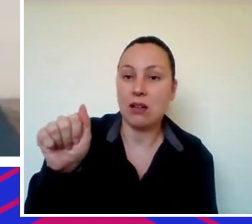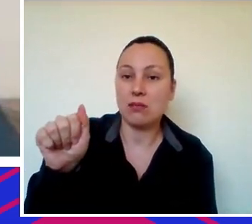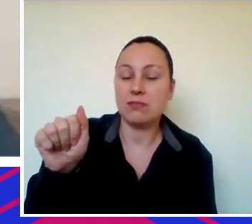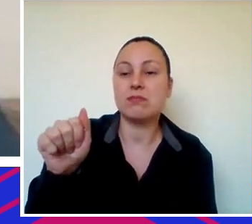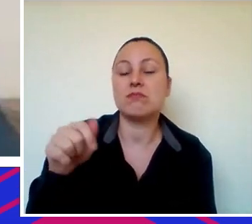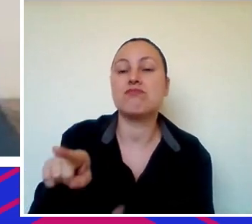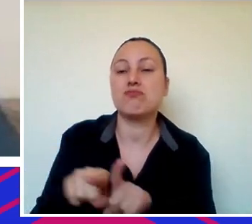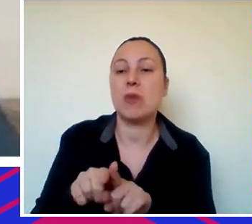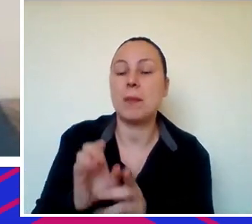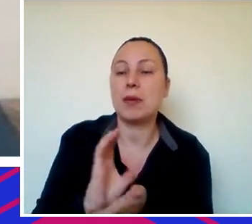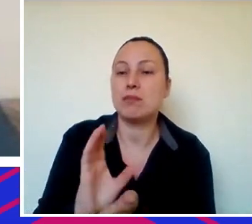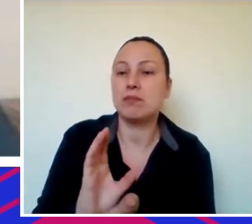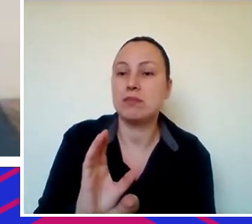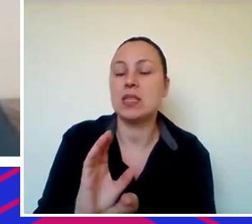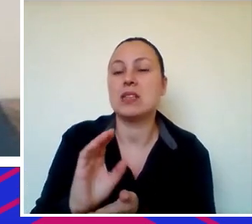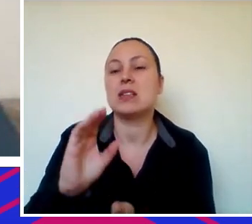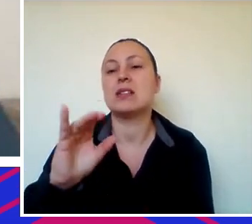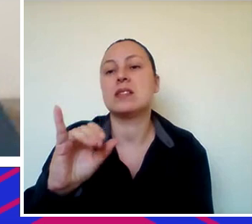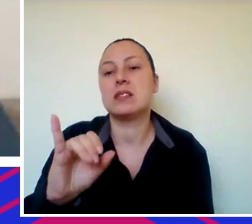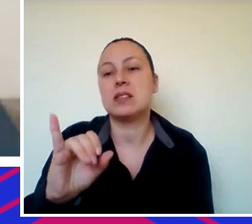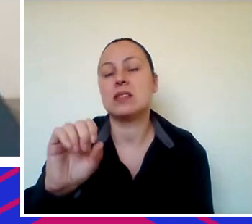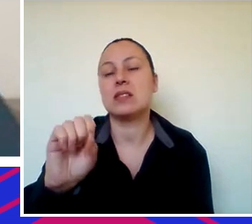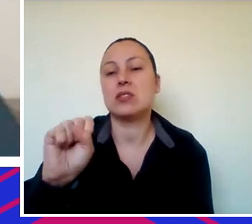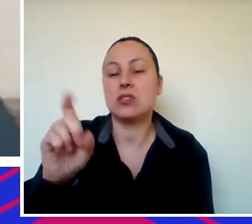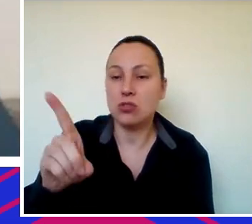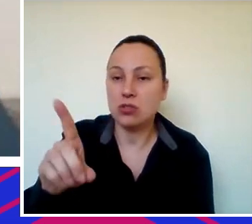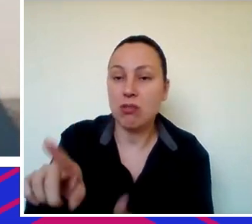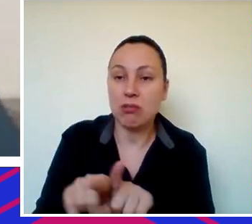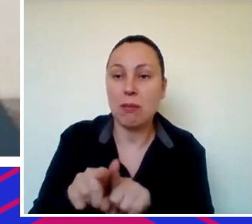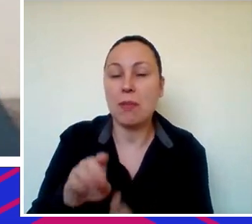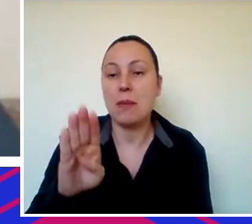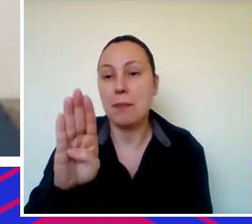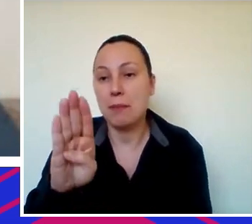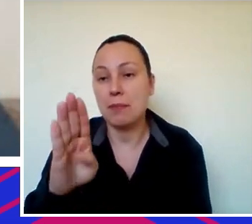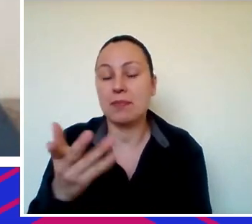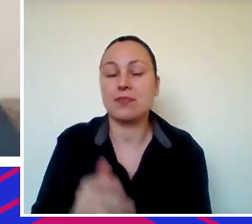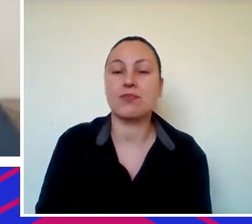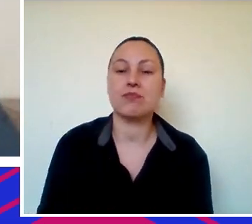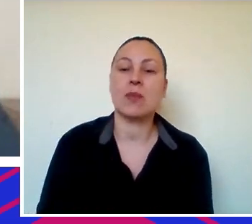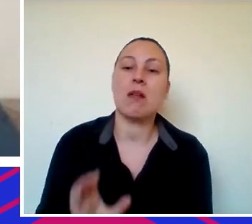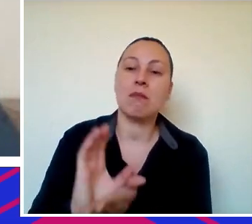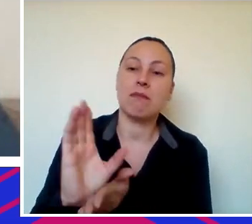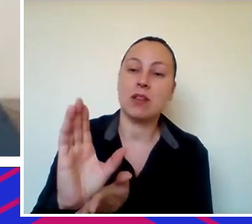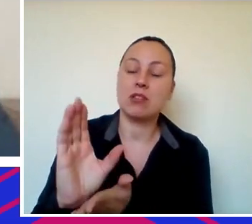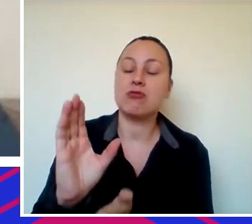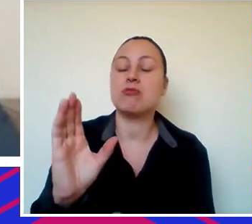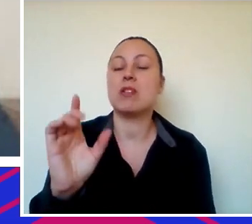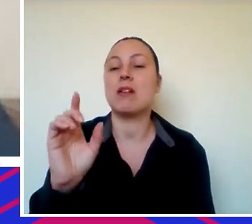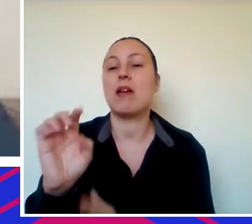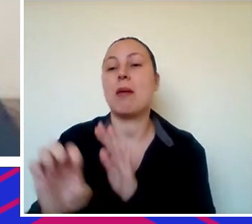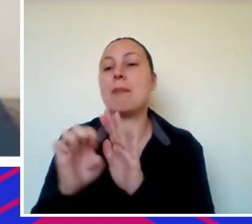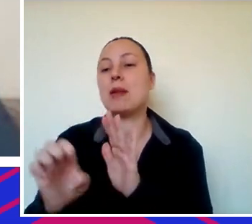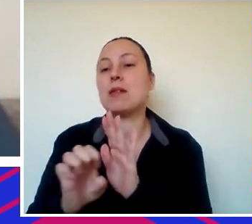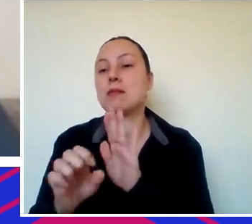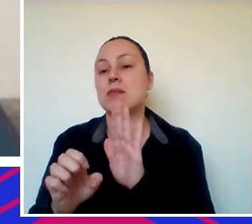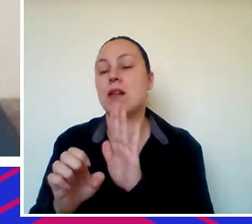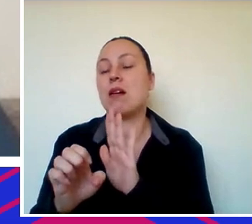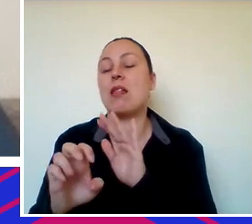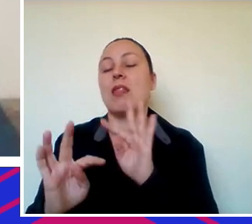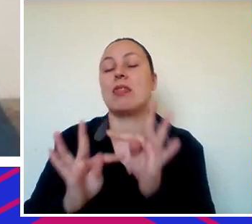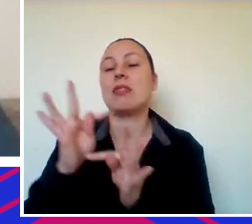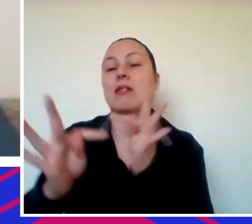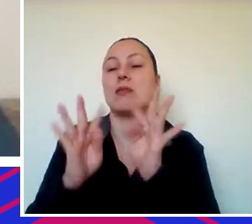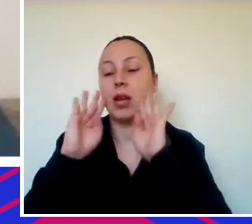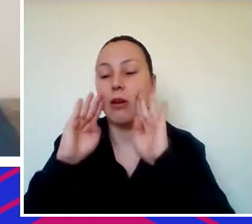investimentos na rodada de CID e na série B. A gente investe em empresas focadas em tecnologia e temos